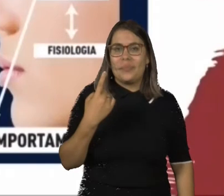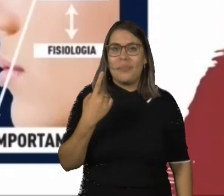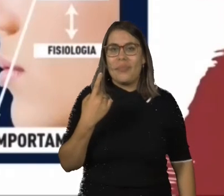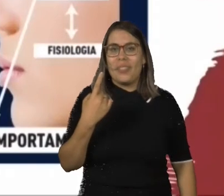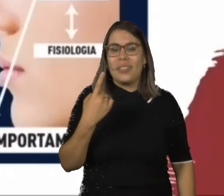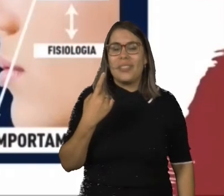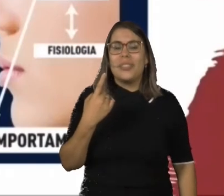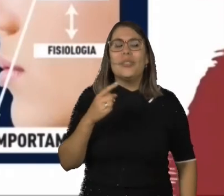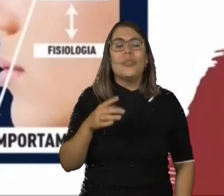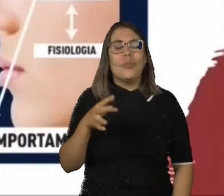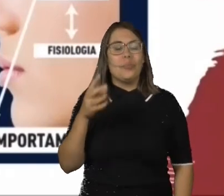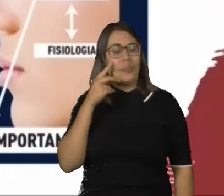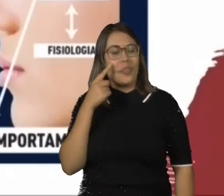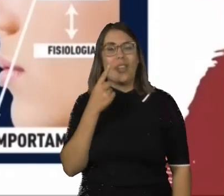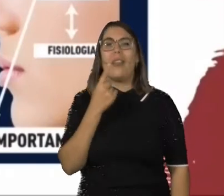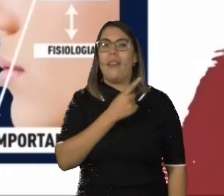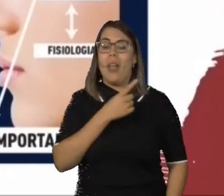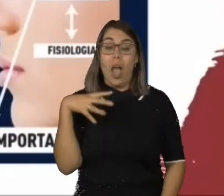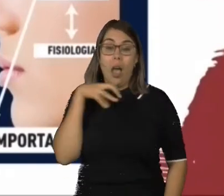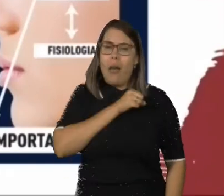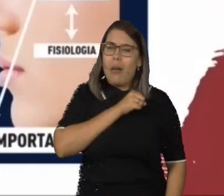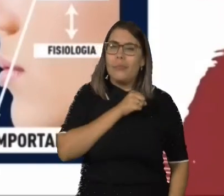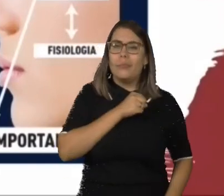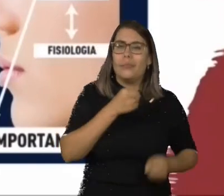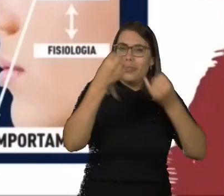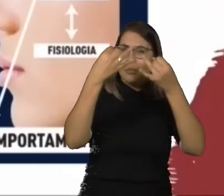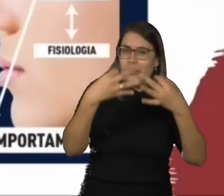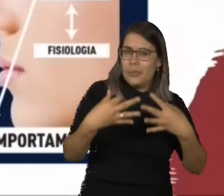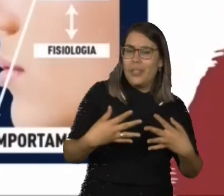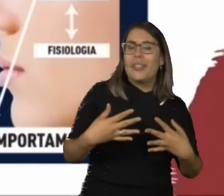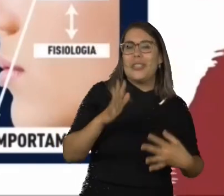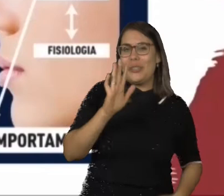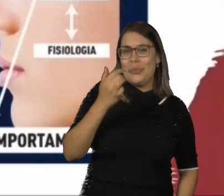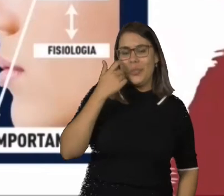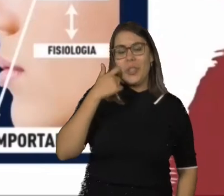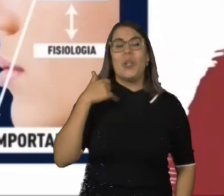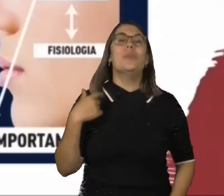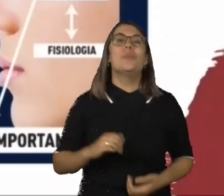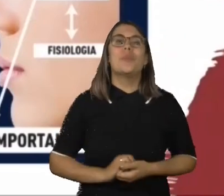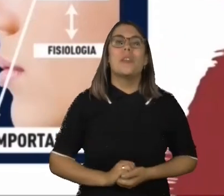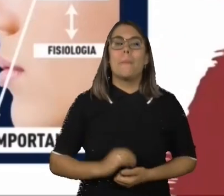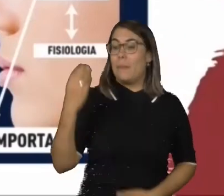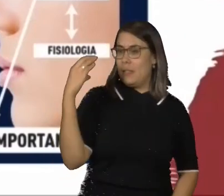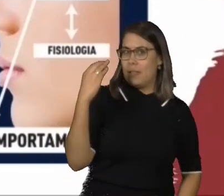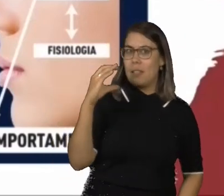Aqui eu só quero trazer para vocês, e eu não vou me delongar nisso, já foi explanado a parte da neurociência. Aqui a programação neurolinguística,